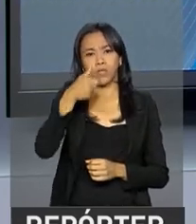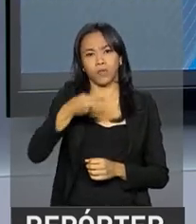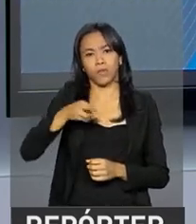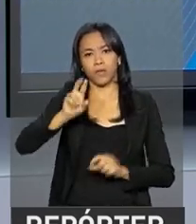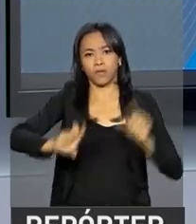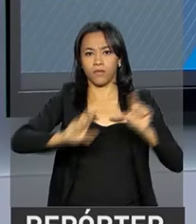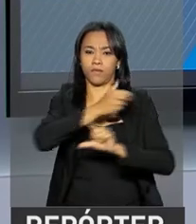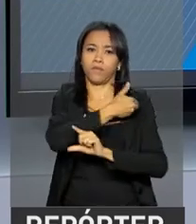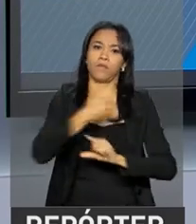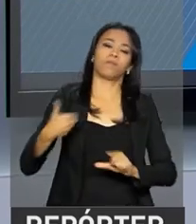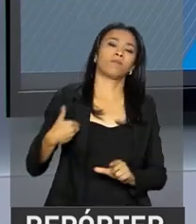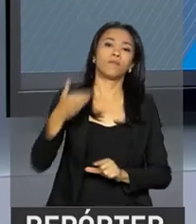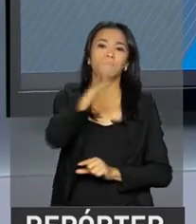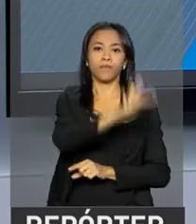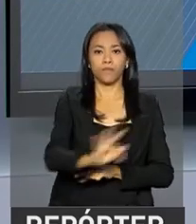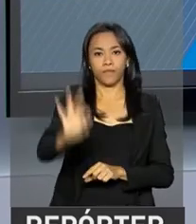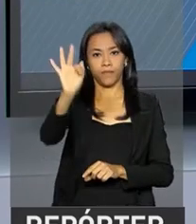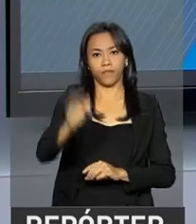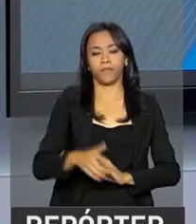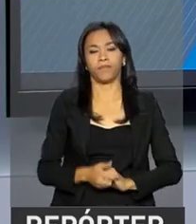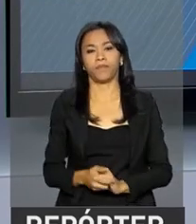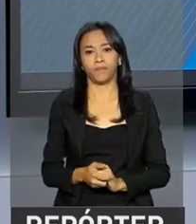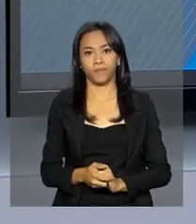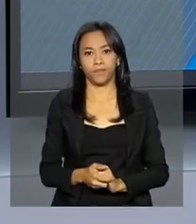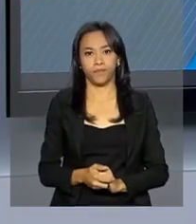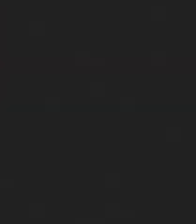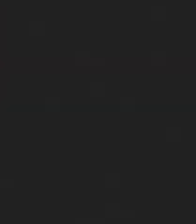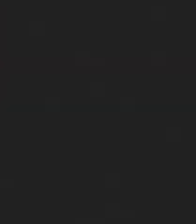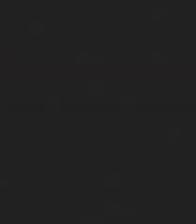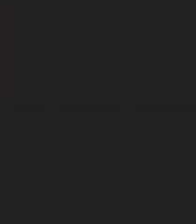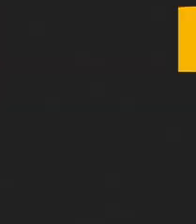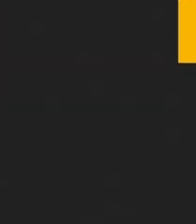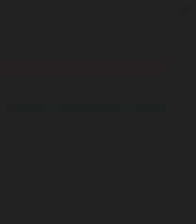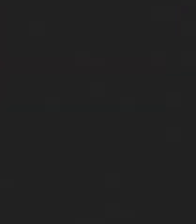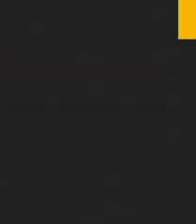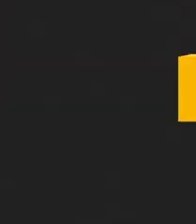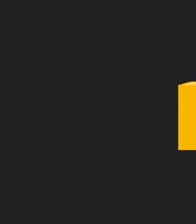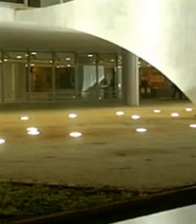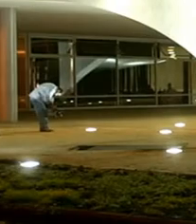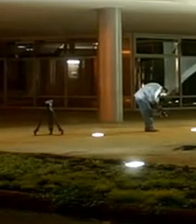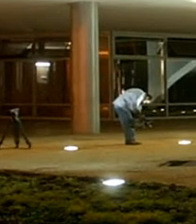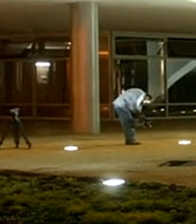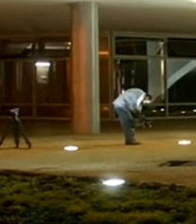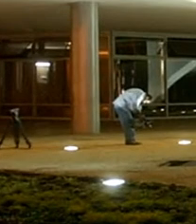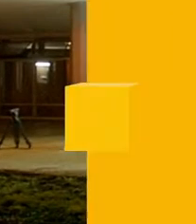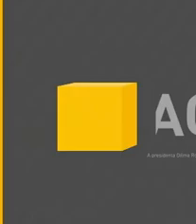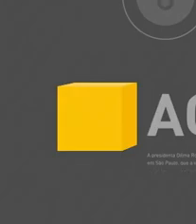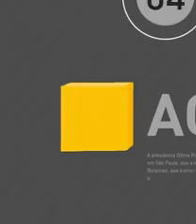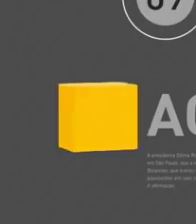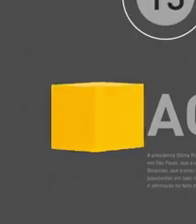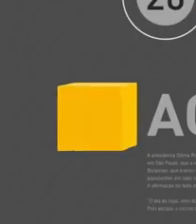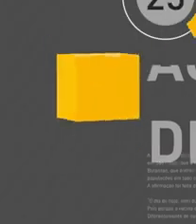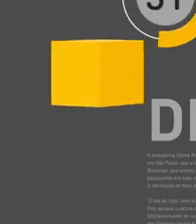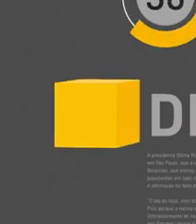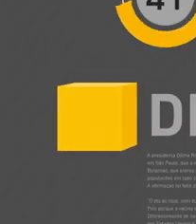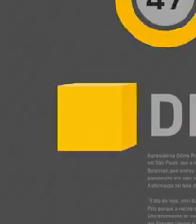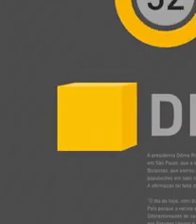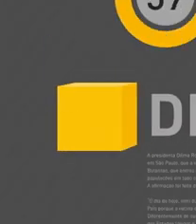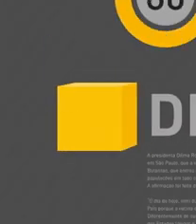NBR, a TV do Governo Federal. Tchau. Tchau. Tchau. Tchau.